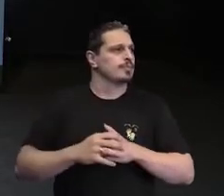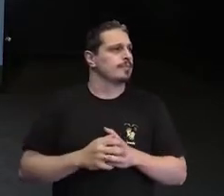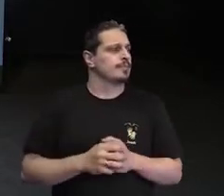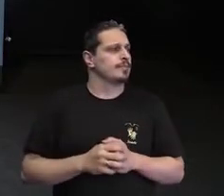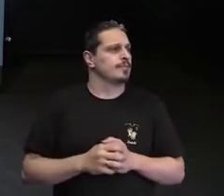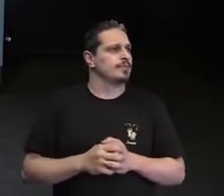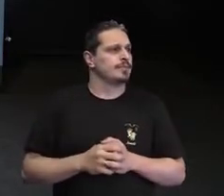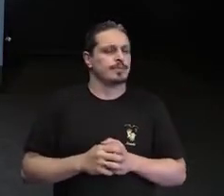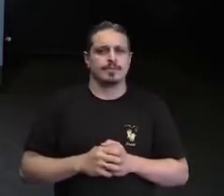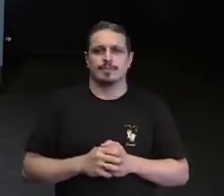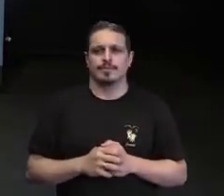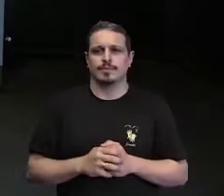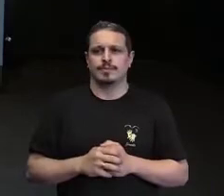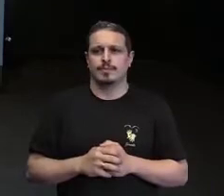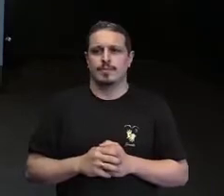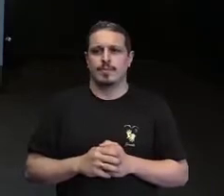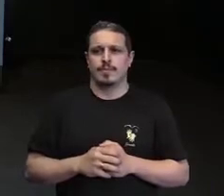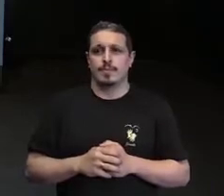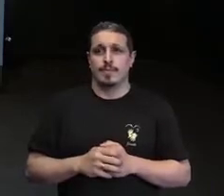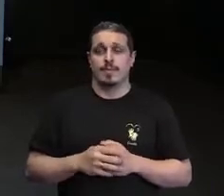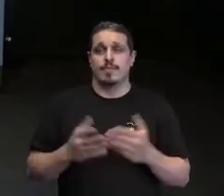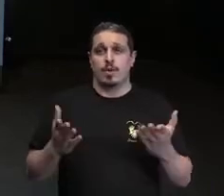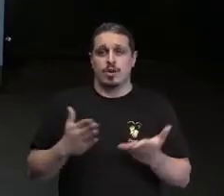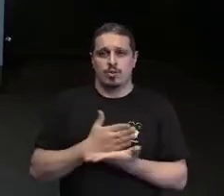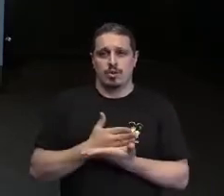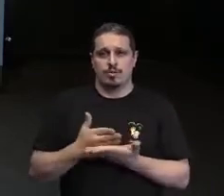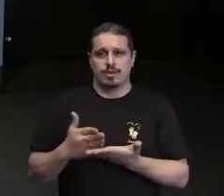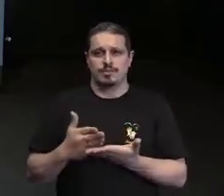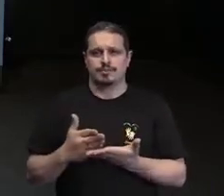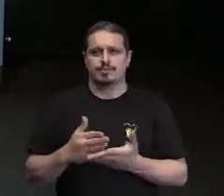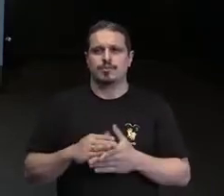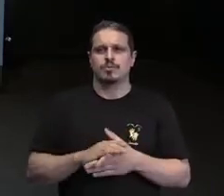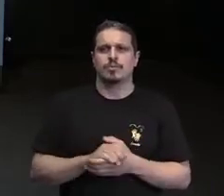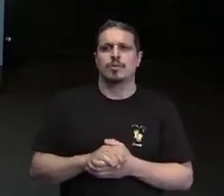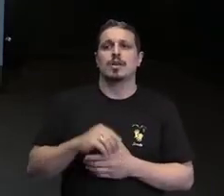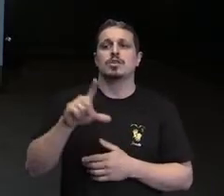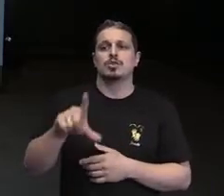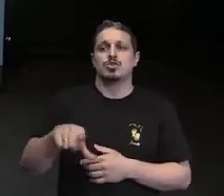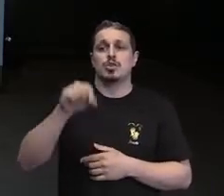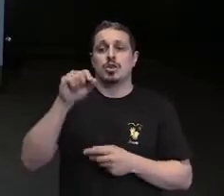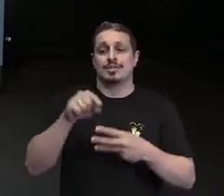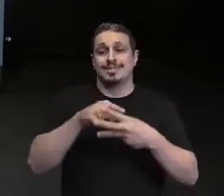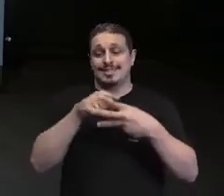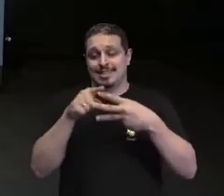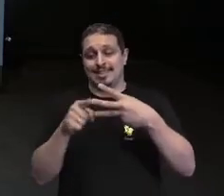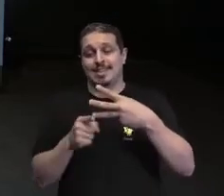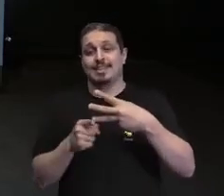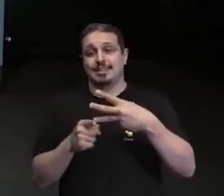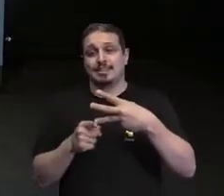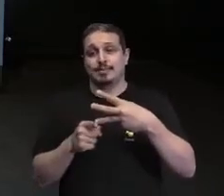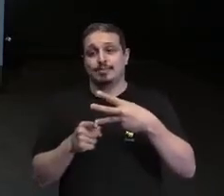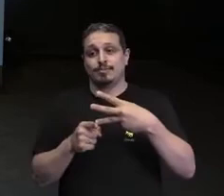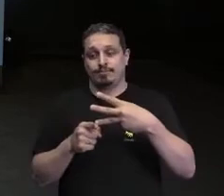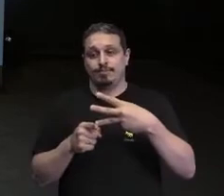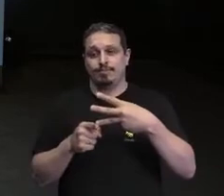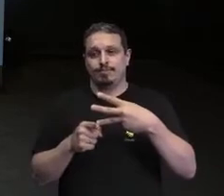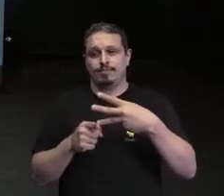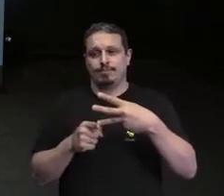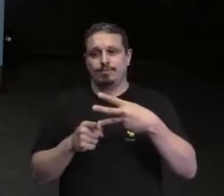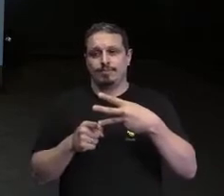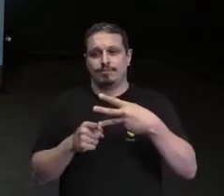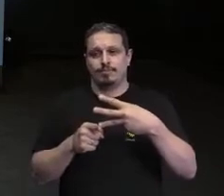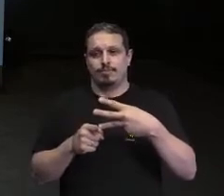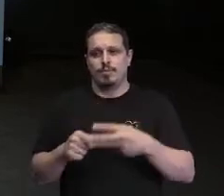Então, a partir dessa frase, eu optei por trazer três jornadas para que a gente conseguisse atingir